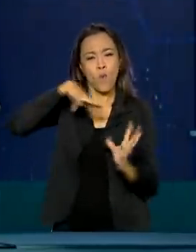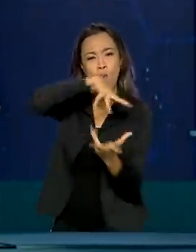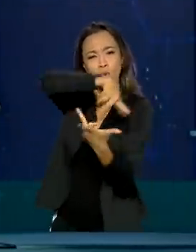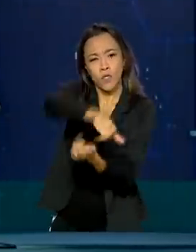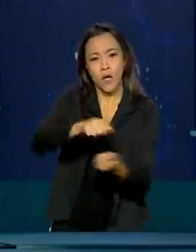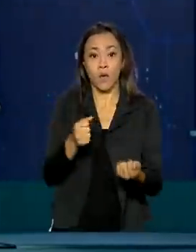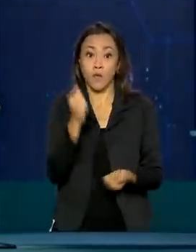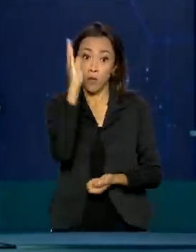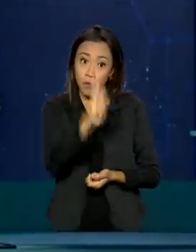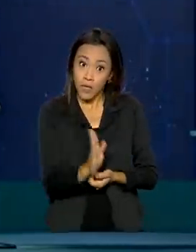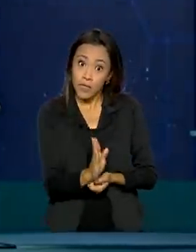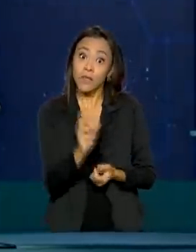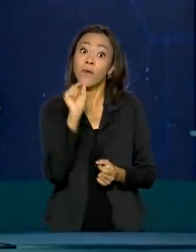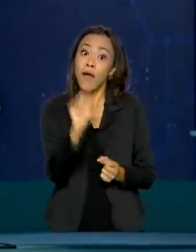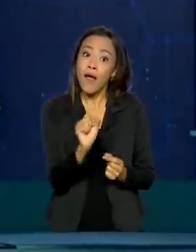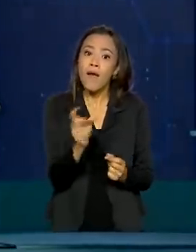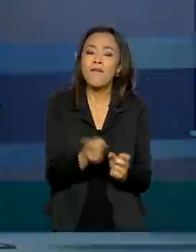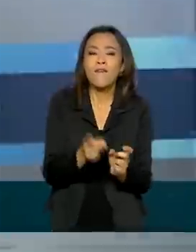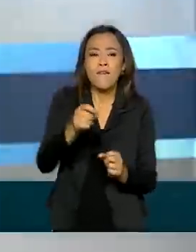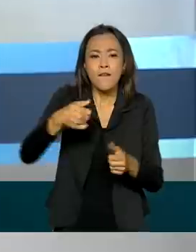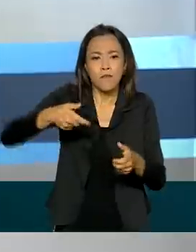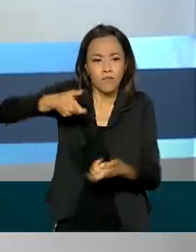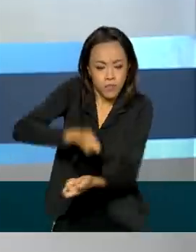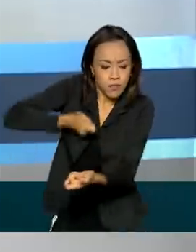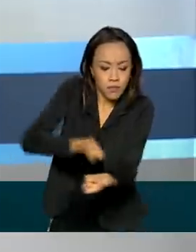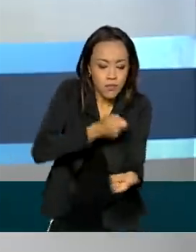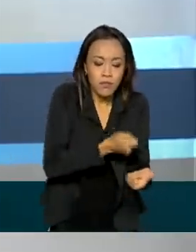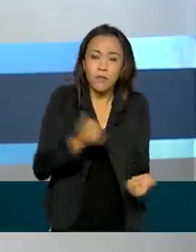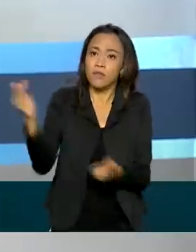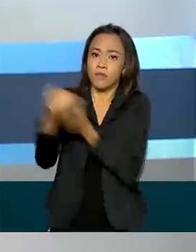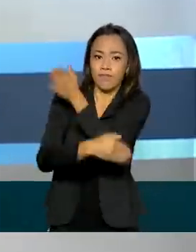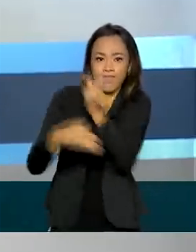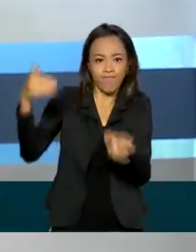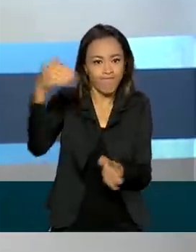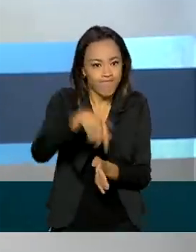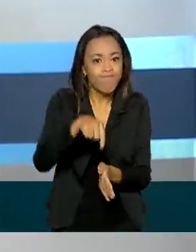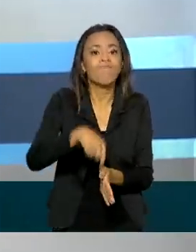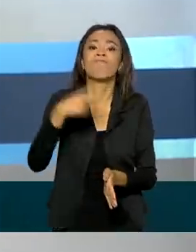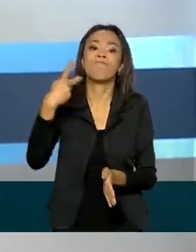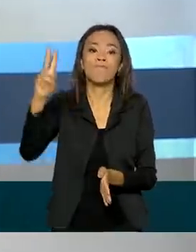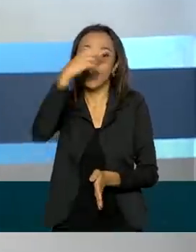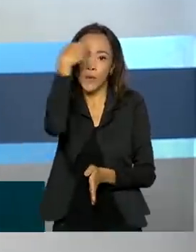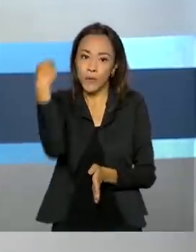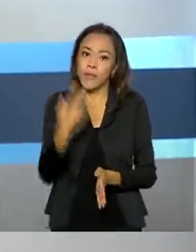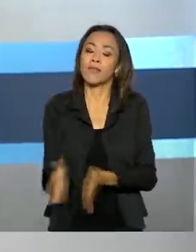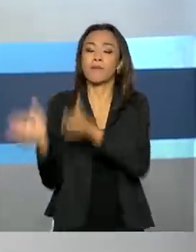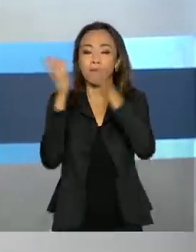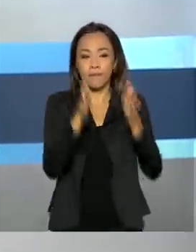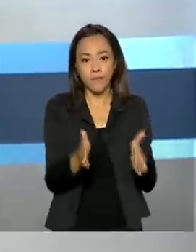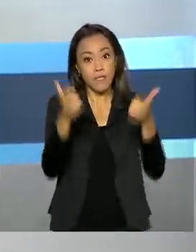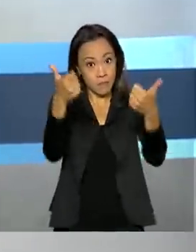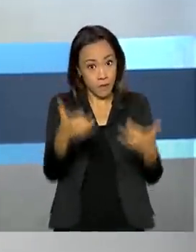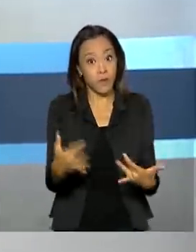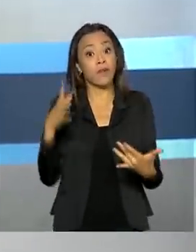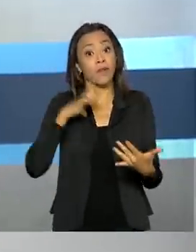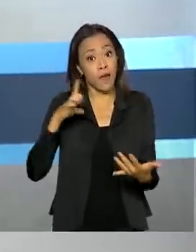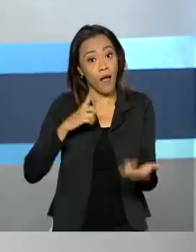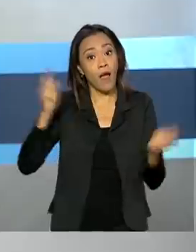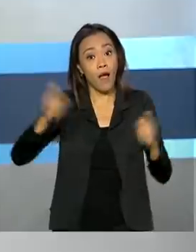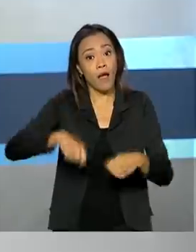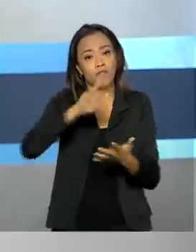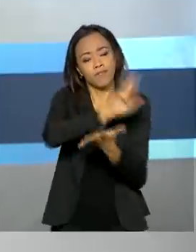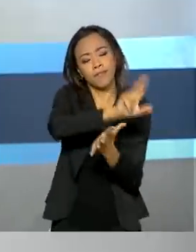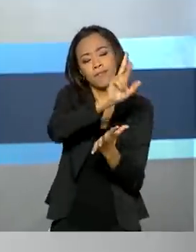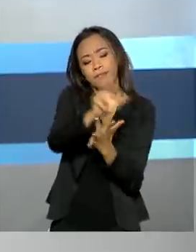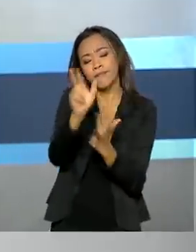maior destino das exportações de fertilizantes russos. Segundo o presidente Bolsonaro, ainda há espaço para diversificar a pauta